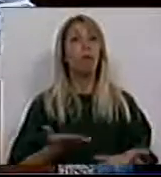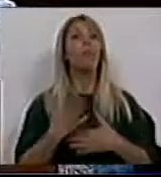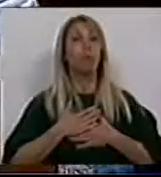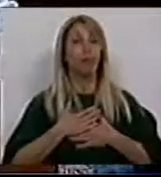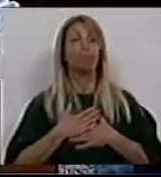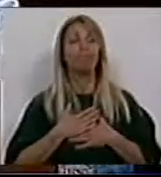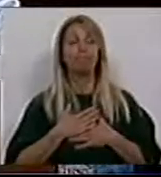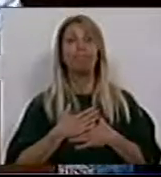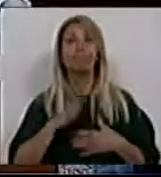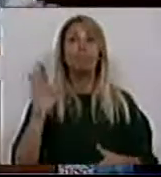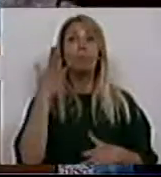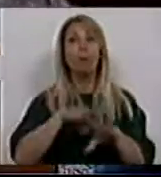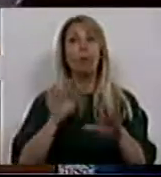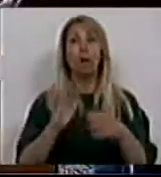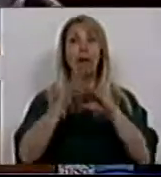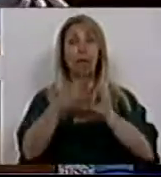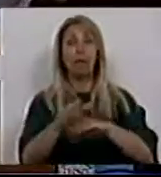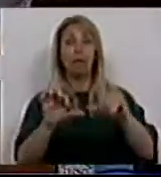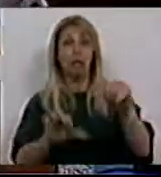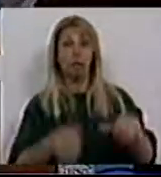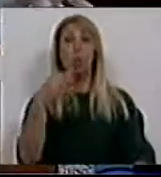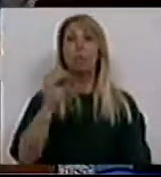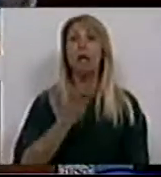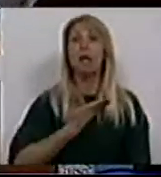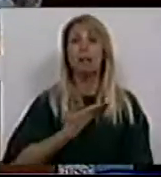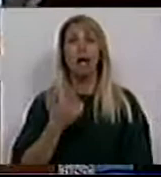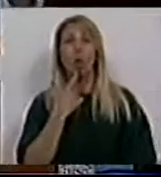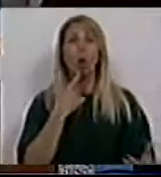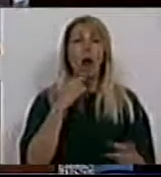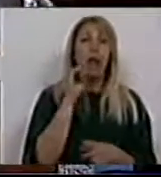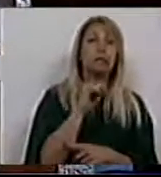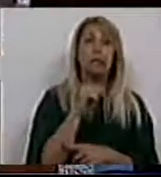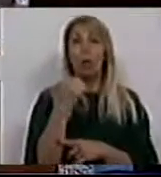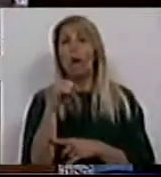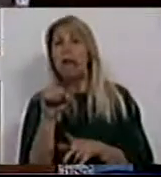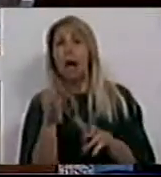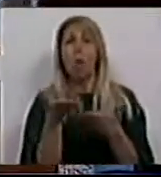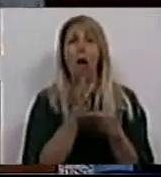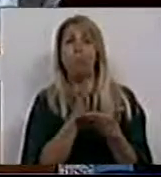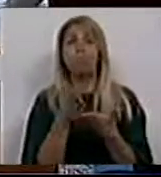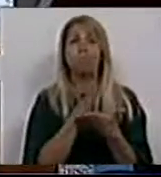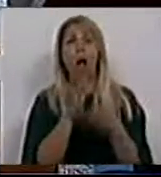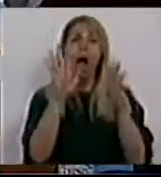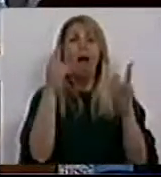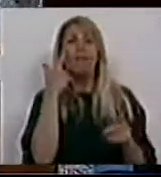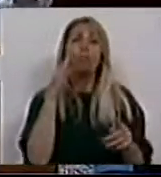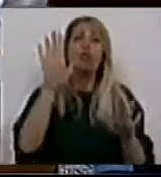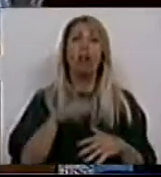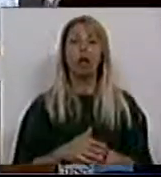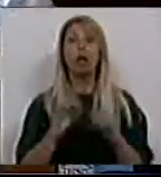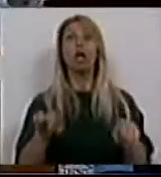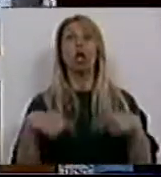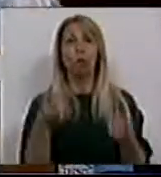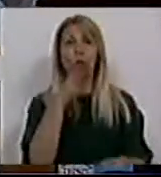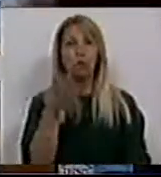Em primeiro lugar, a intervenção do PSD é mais na base do nem sim nem não, antes pelo contrário, vamos lá ver. E depois esqueçam-se que é a